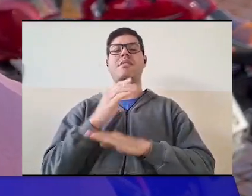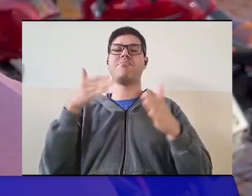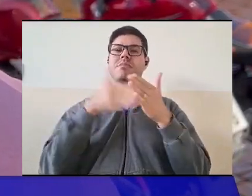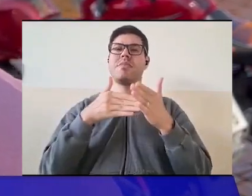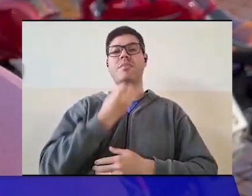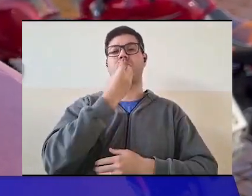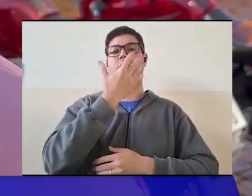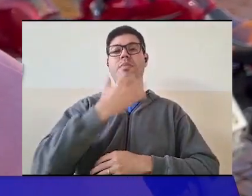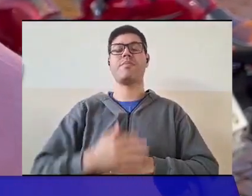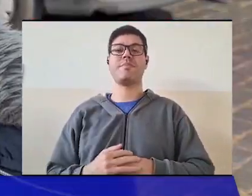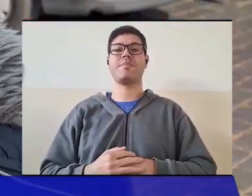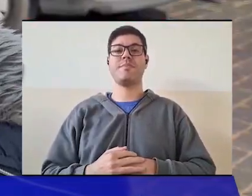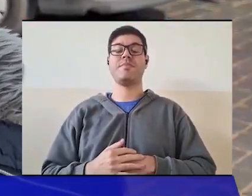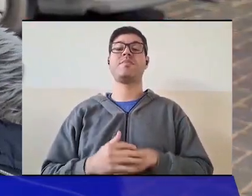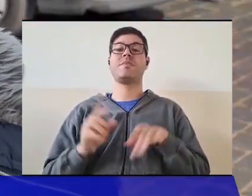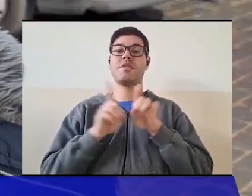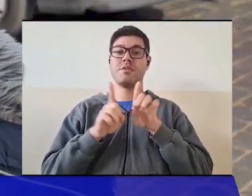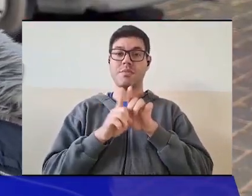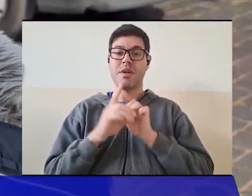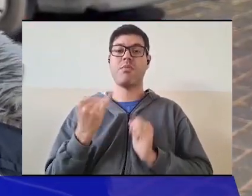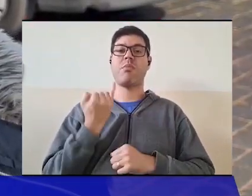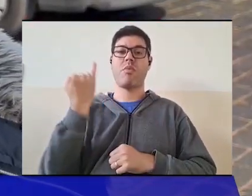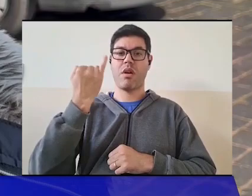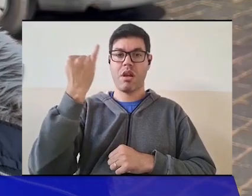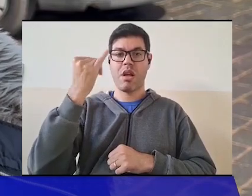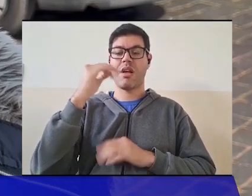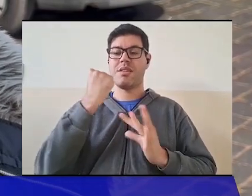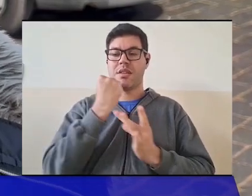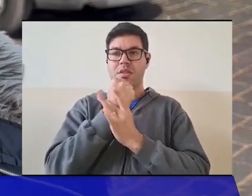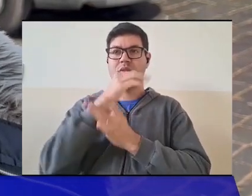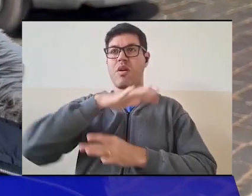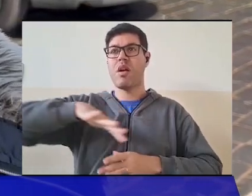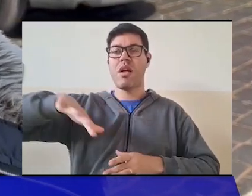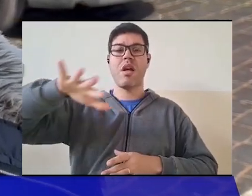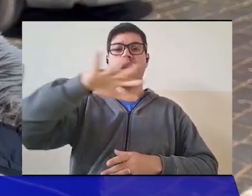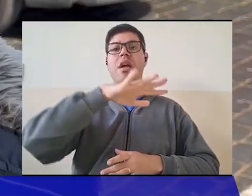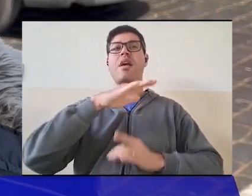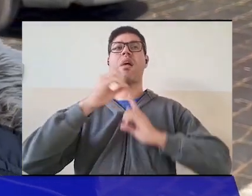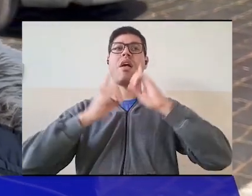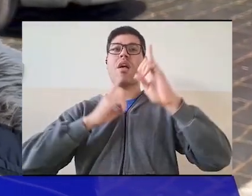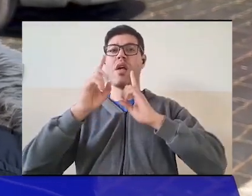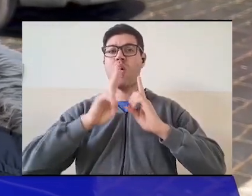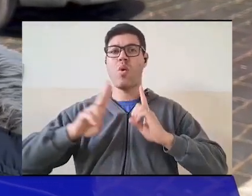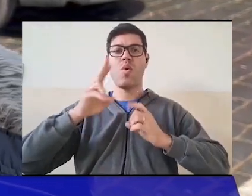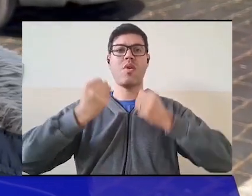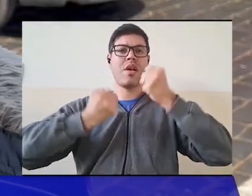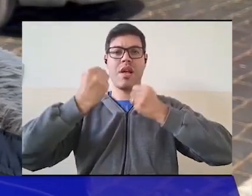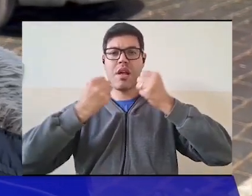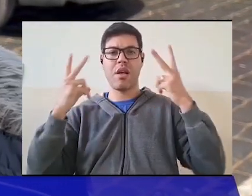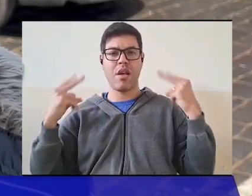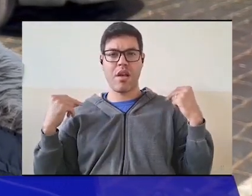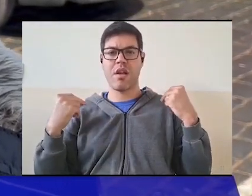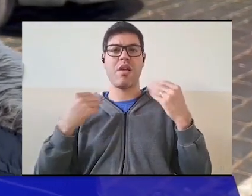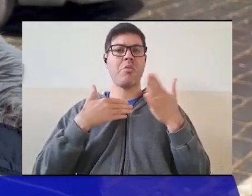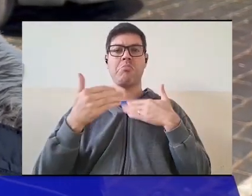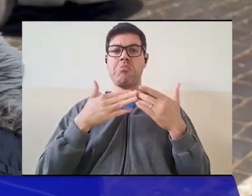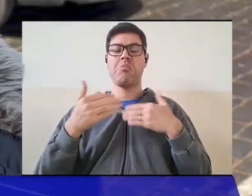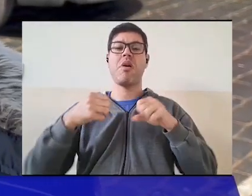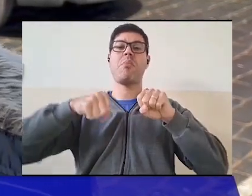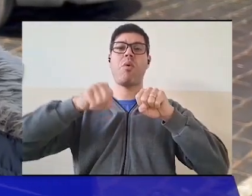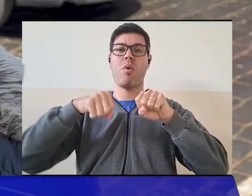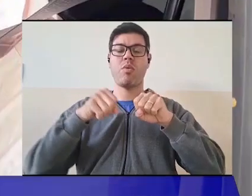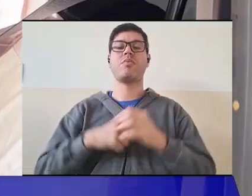permitida. É sempre bom o radar. É uma forma importante de passar segurança para as pessoas, até mesmo para os